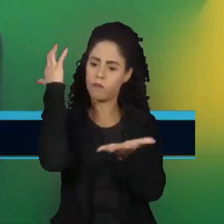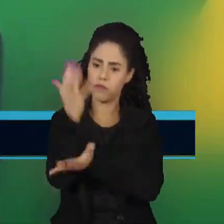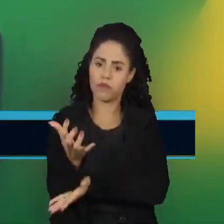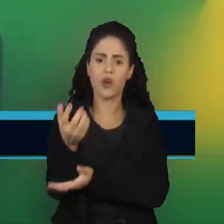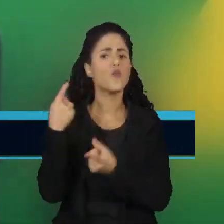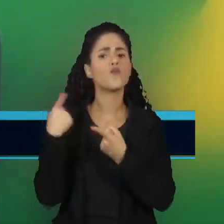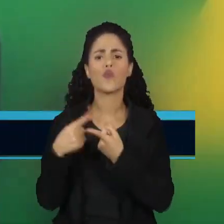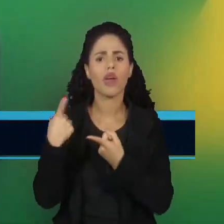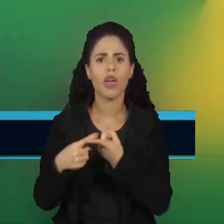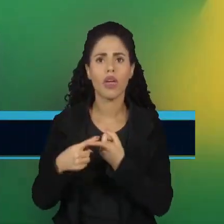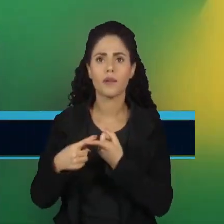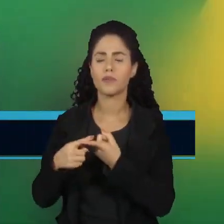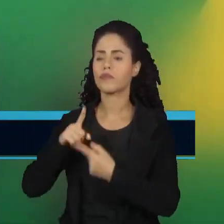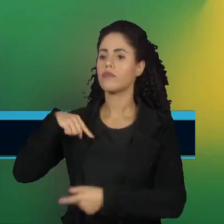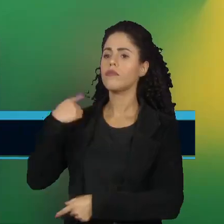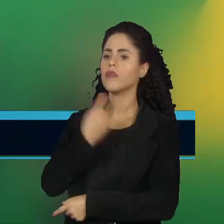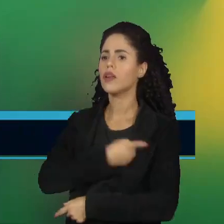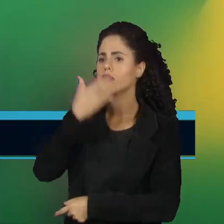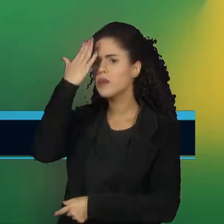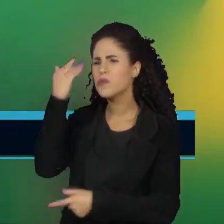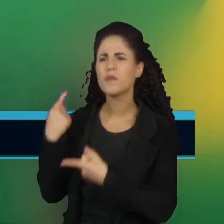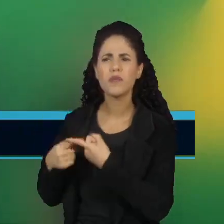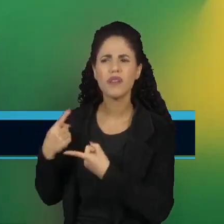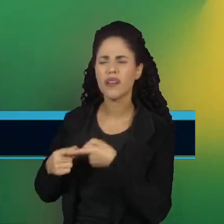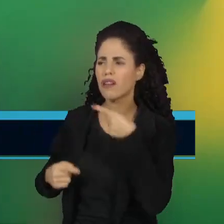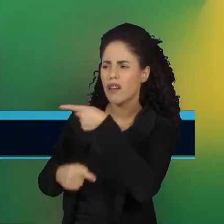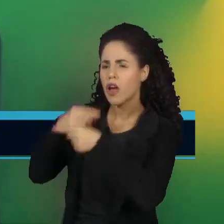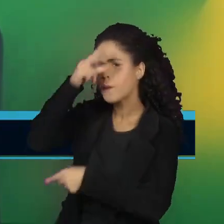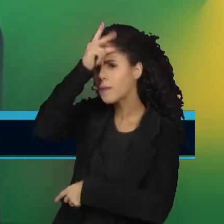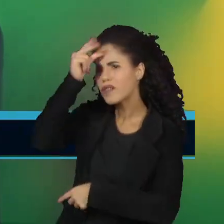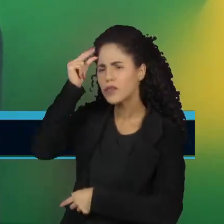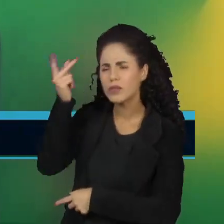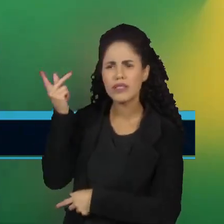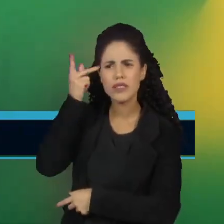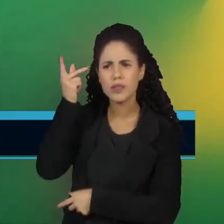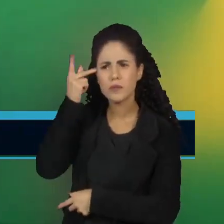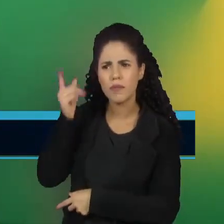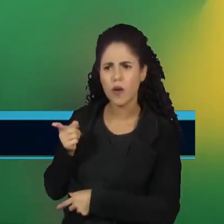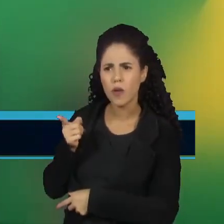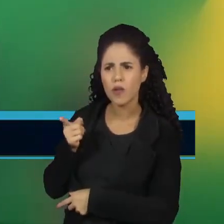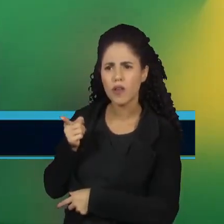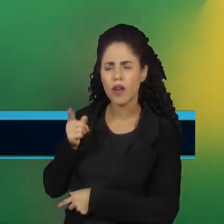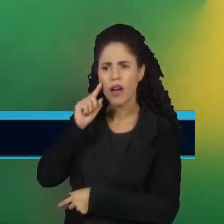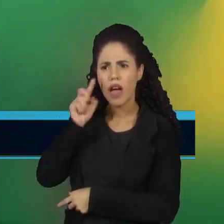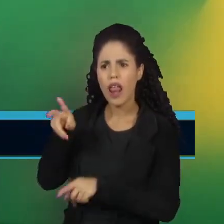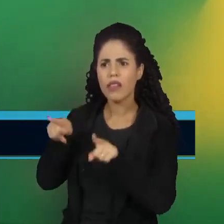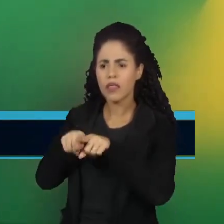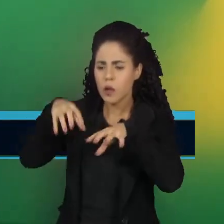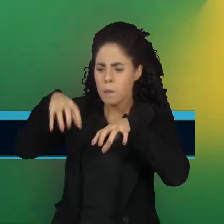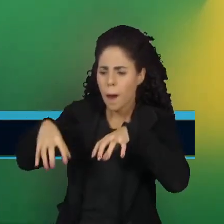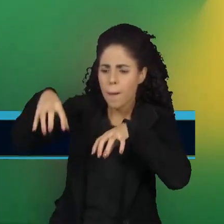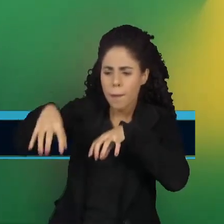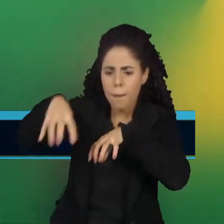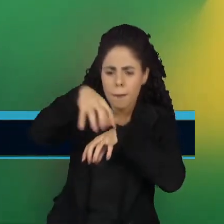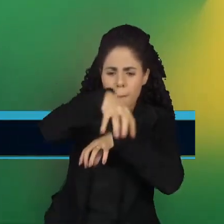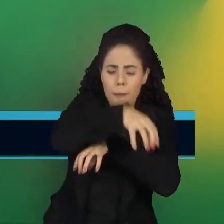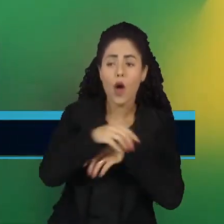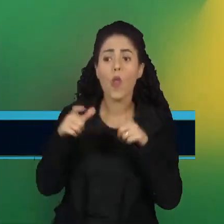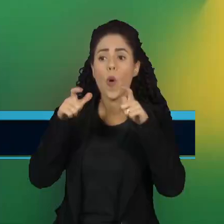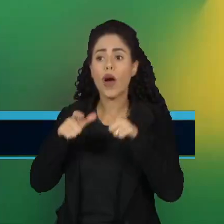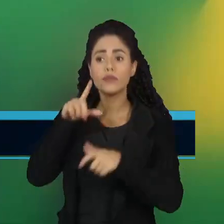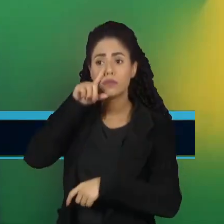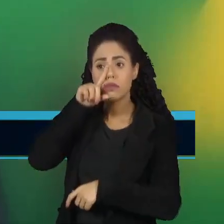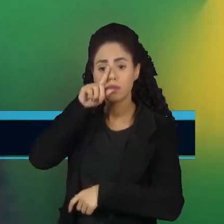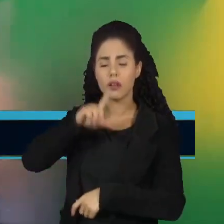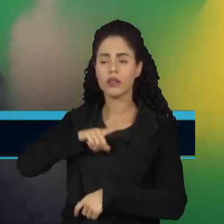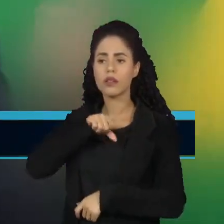Nós queremos saber da Prefeitura de São Paulo se ela tem um mapeamento desses pontos críticos